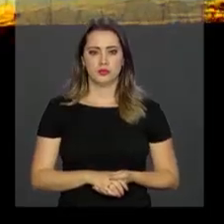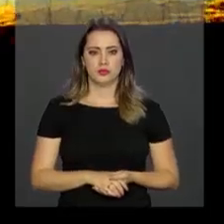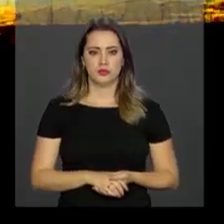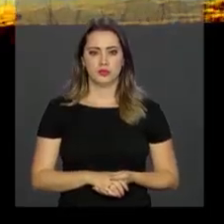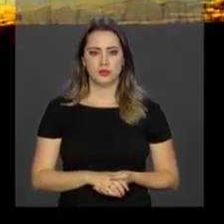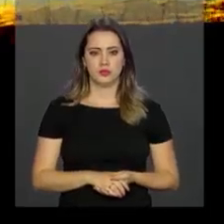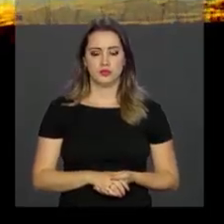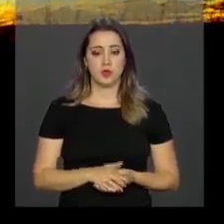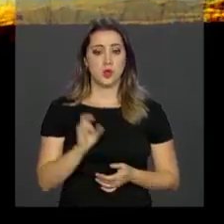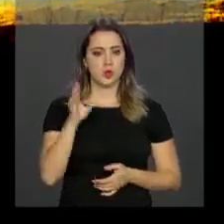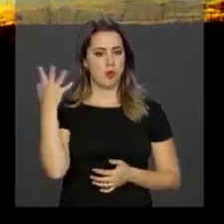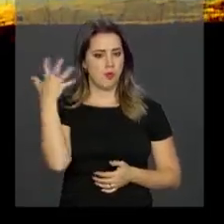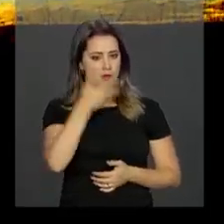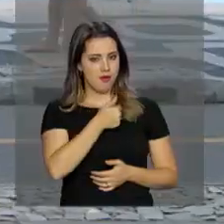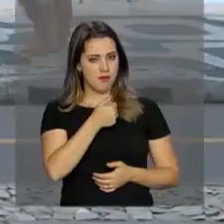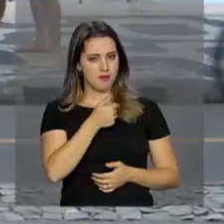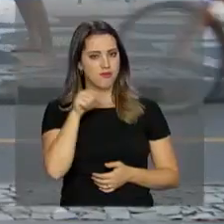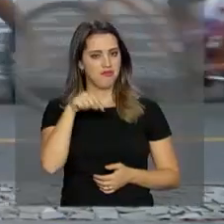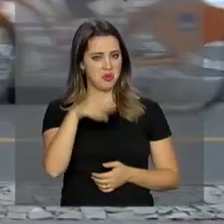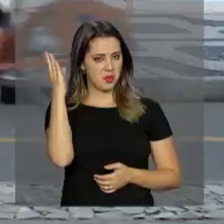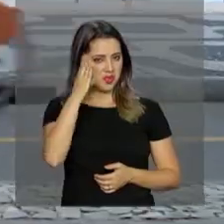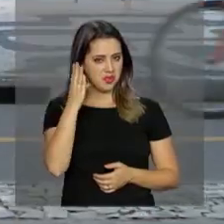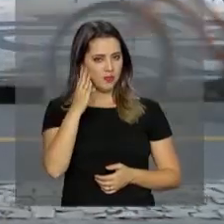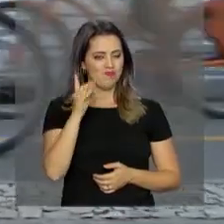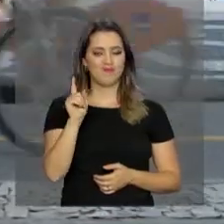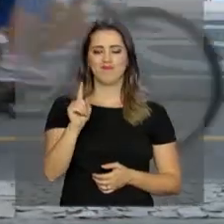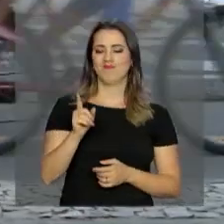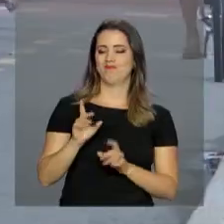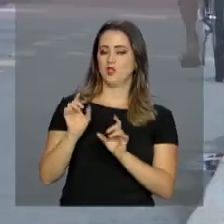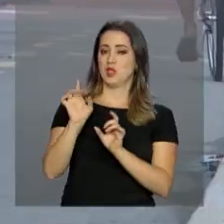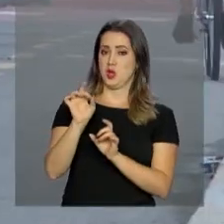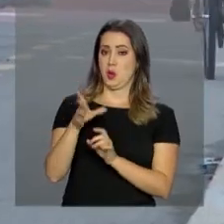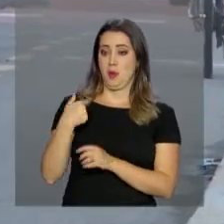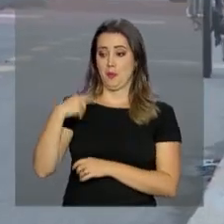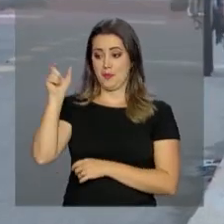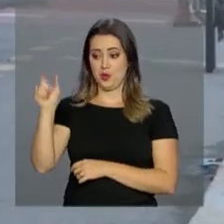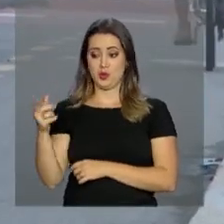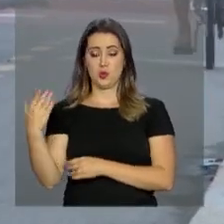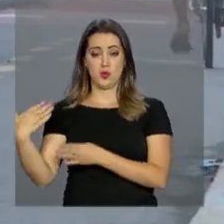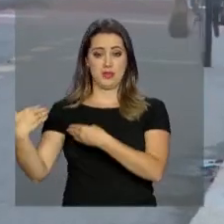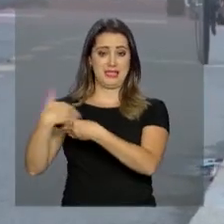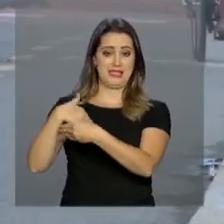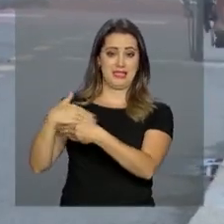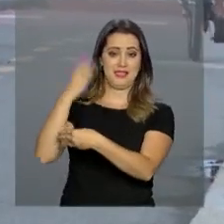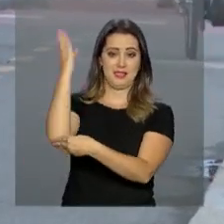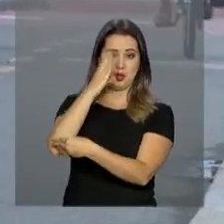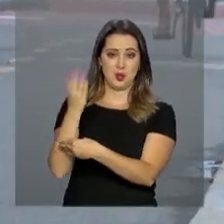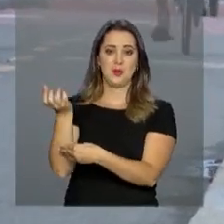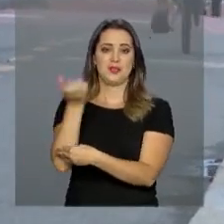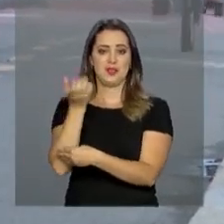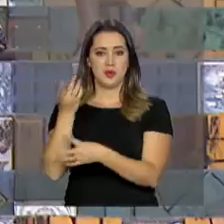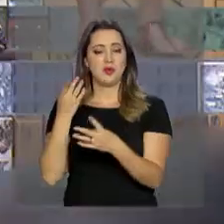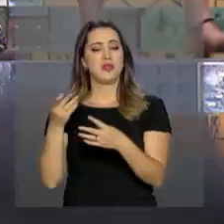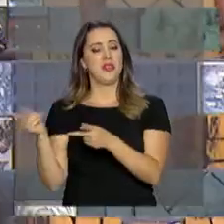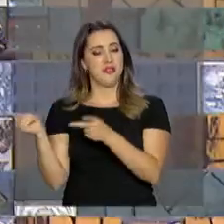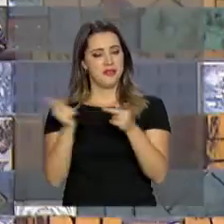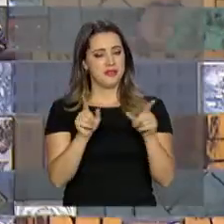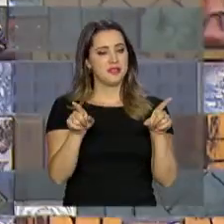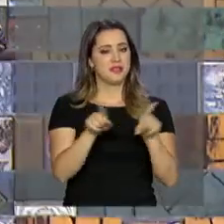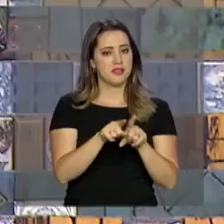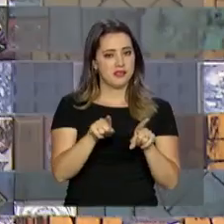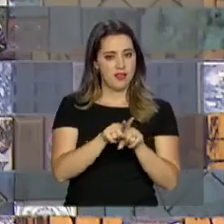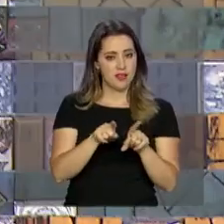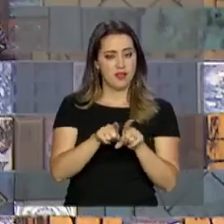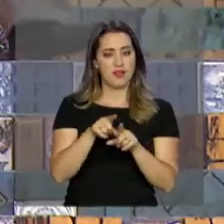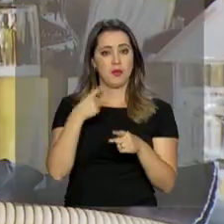Não são só as belezas naturais e a hospitalidade do povo que fazem com que os estrangeiros visitem o Brasil. A mistura de